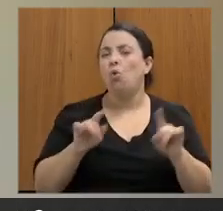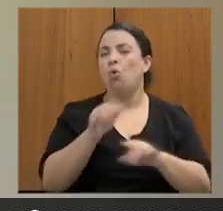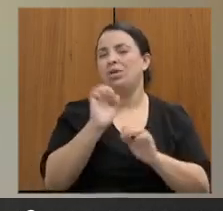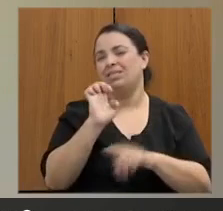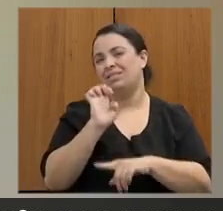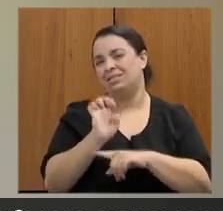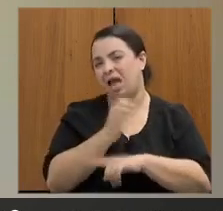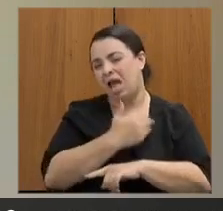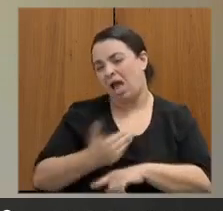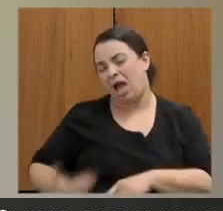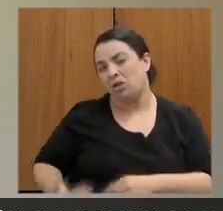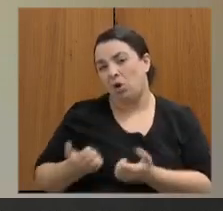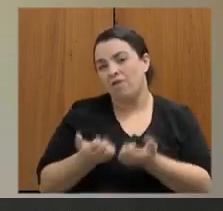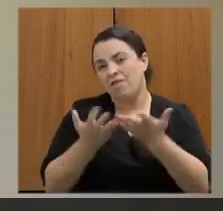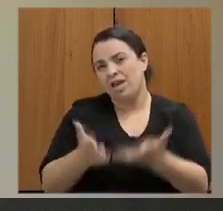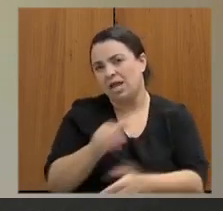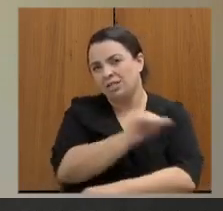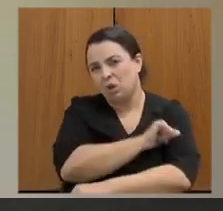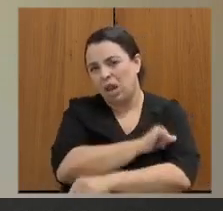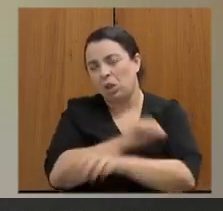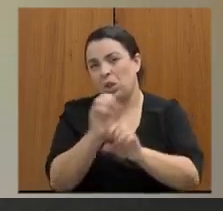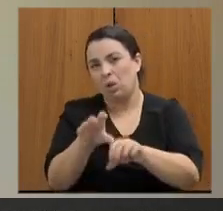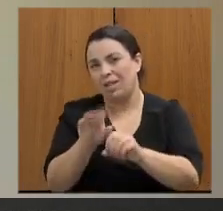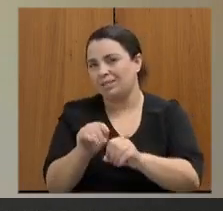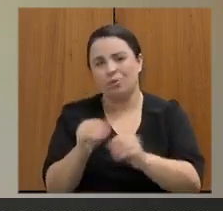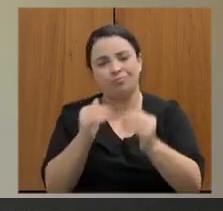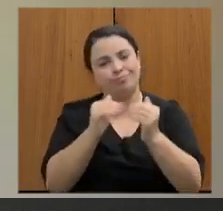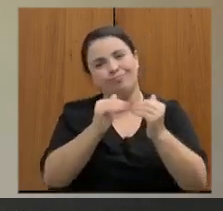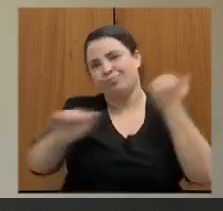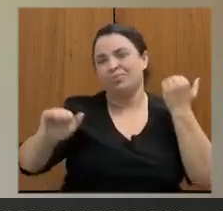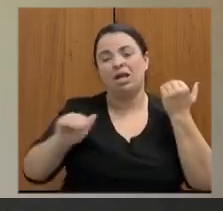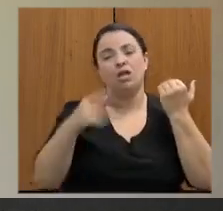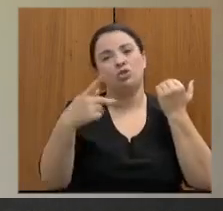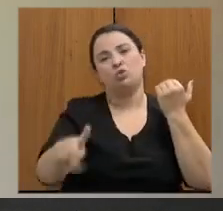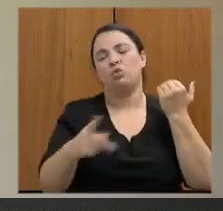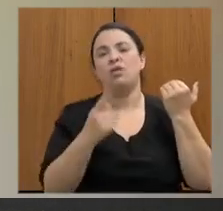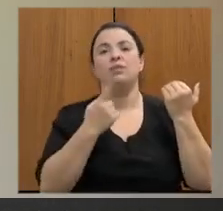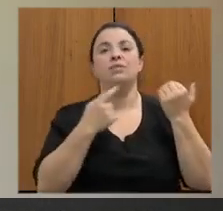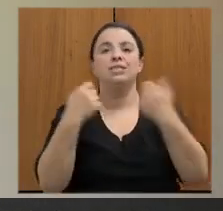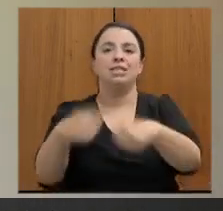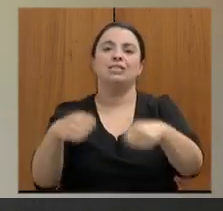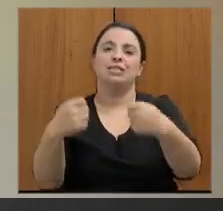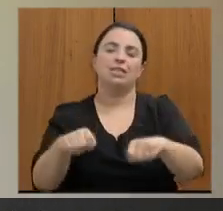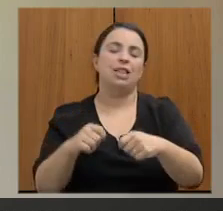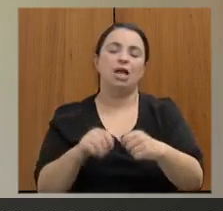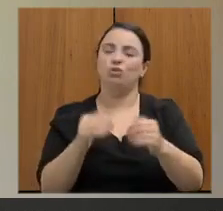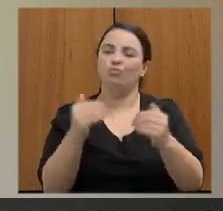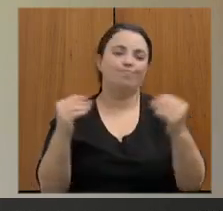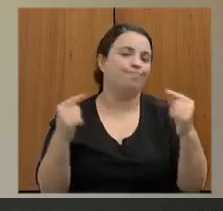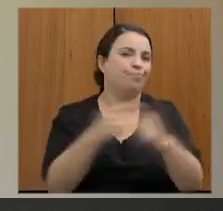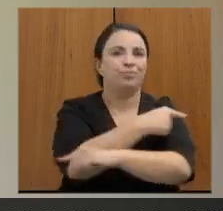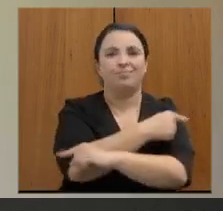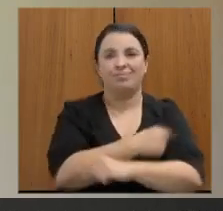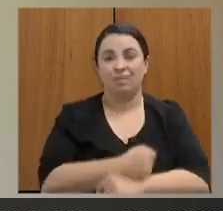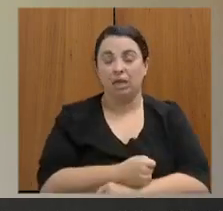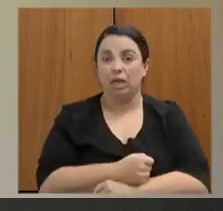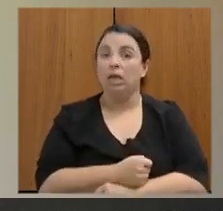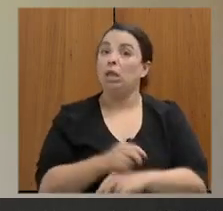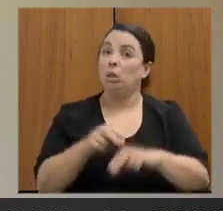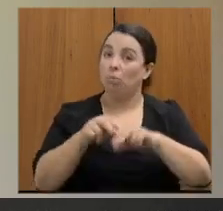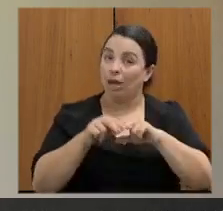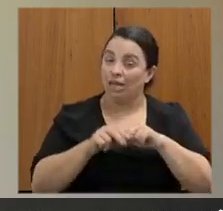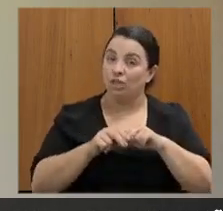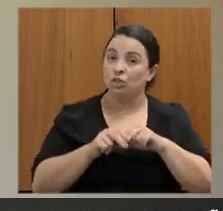de acordo com a necessidade apresentada por eles então a taxa de abandono ela está